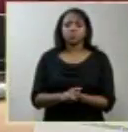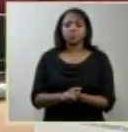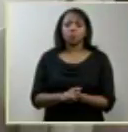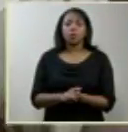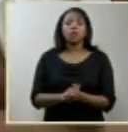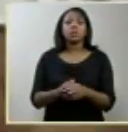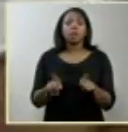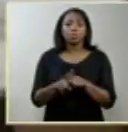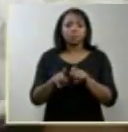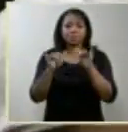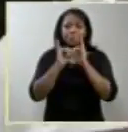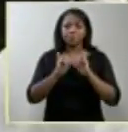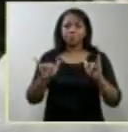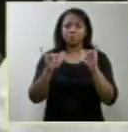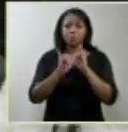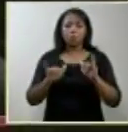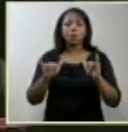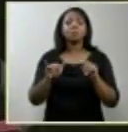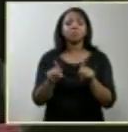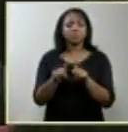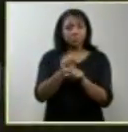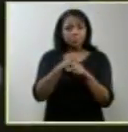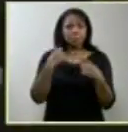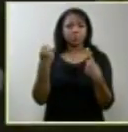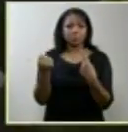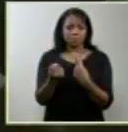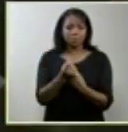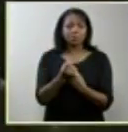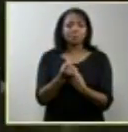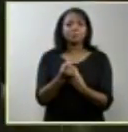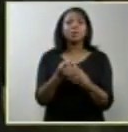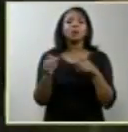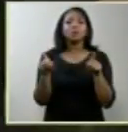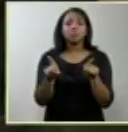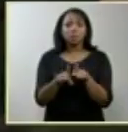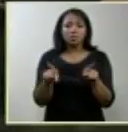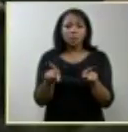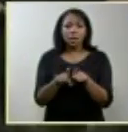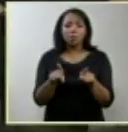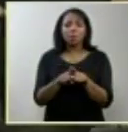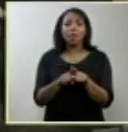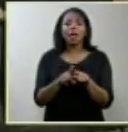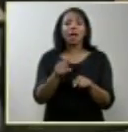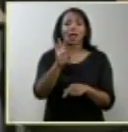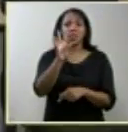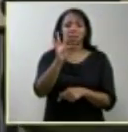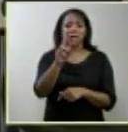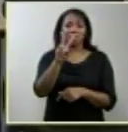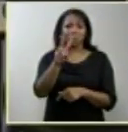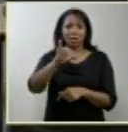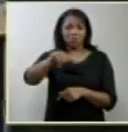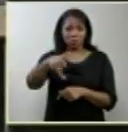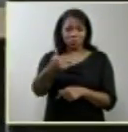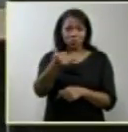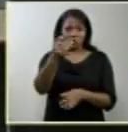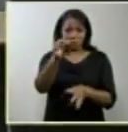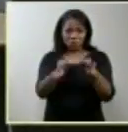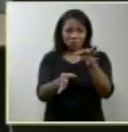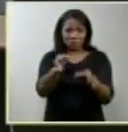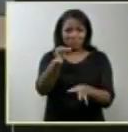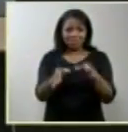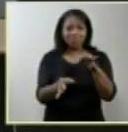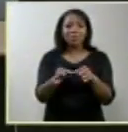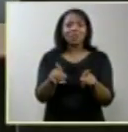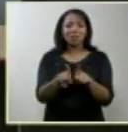de informar a sociedade como também a TV Justiça que a meu ver aproximou o